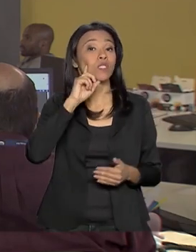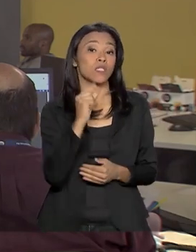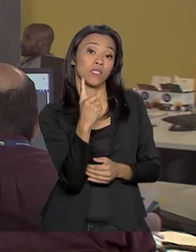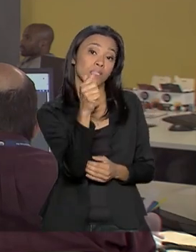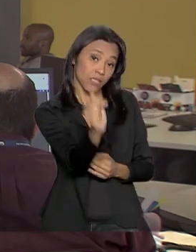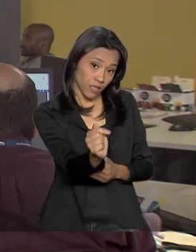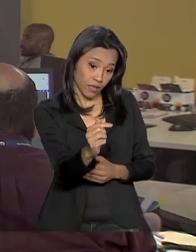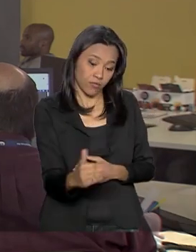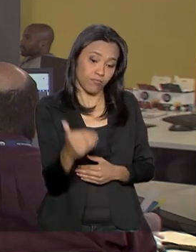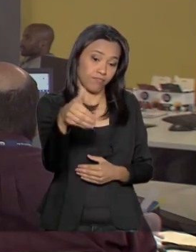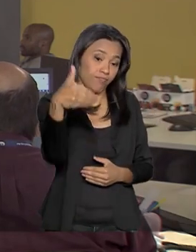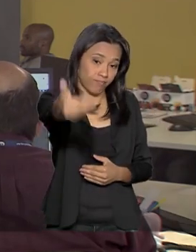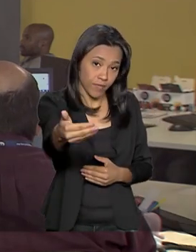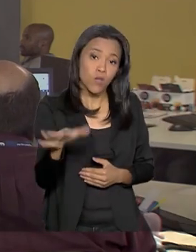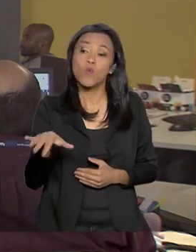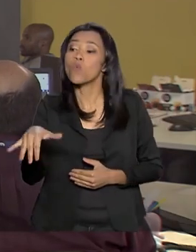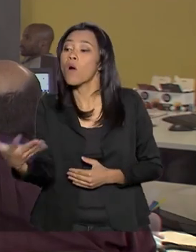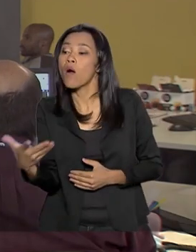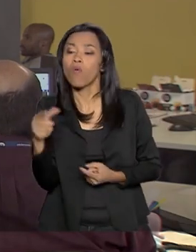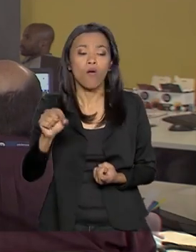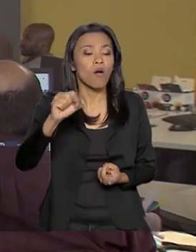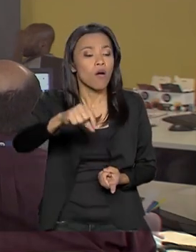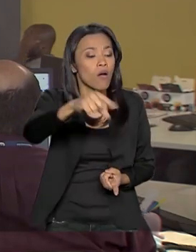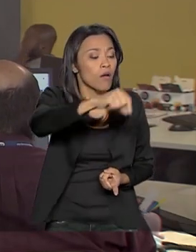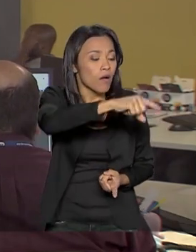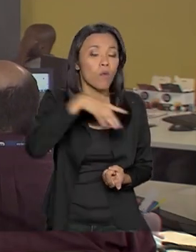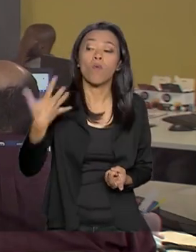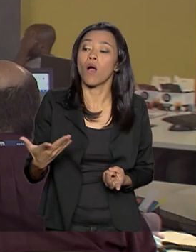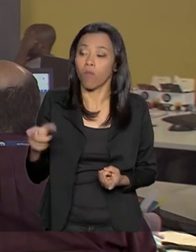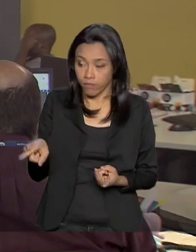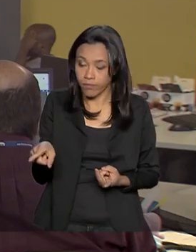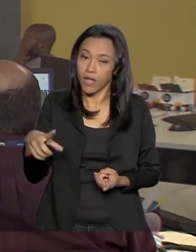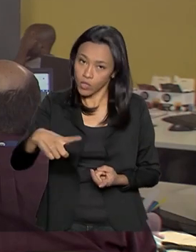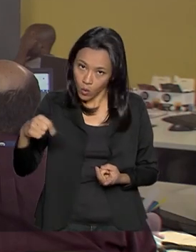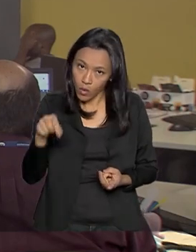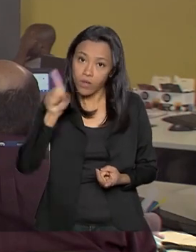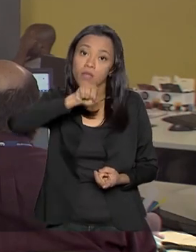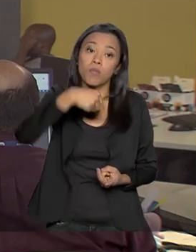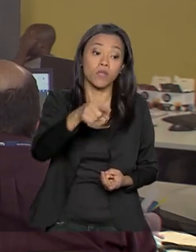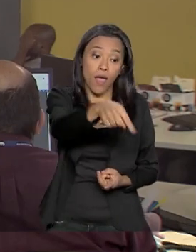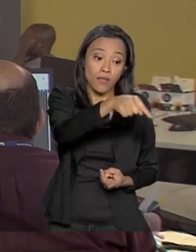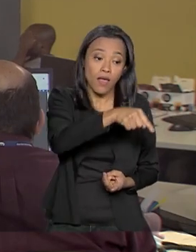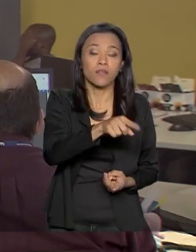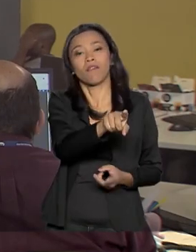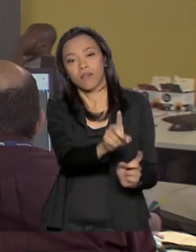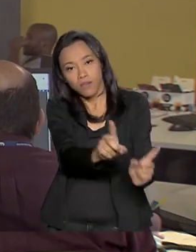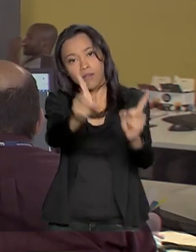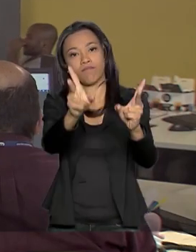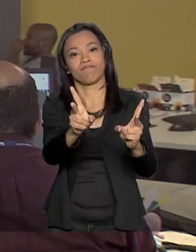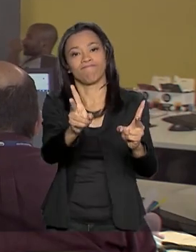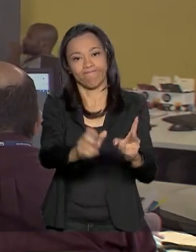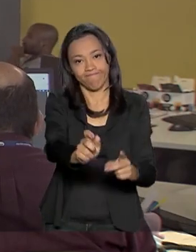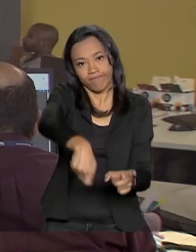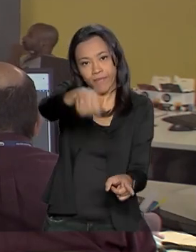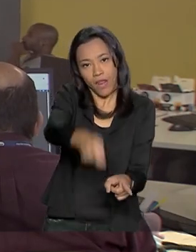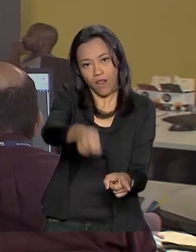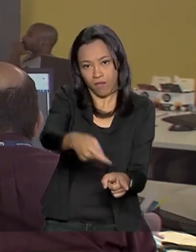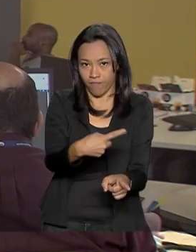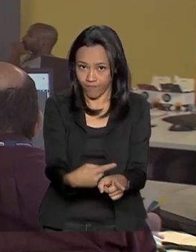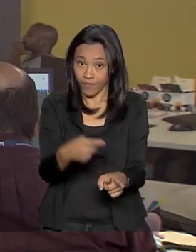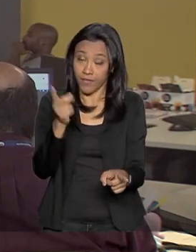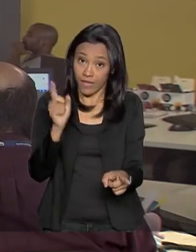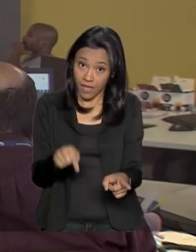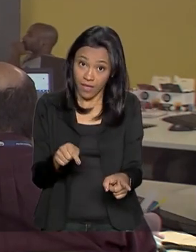quais são as áreas que são de seu interesse entre as que serão leiloadas. O leilão pode ser o maior do mundo no setor de petróleo e gás já